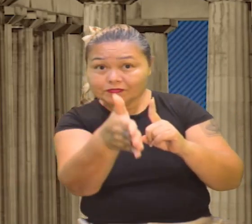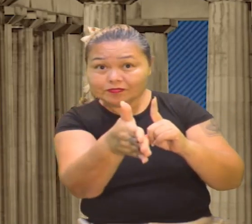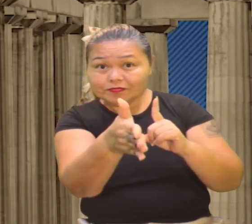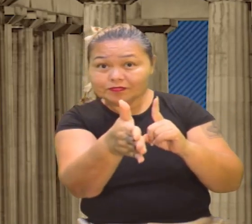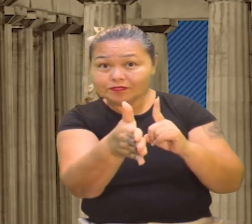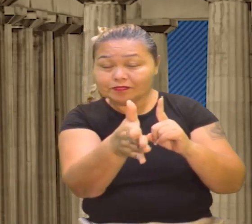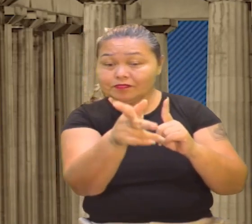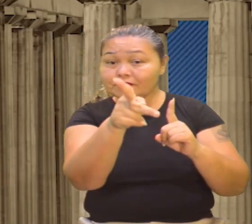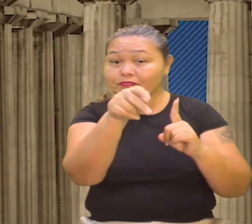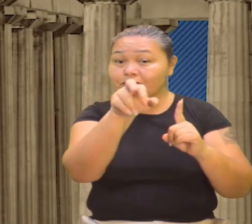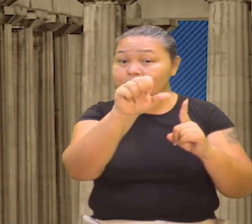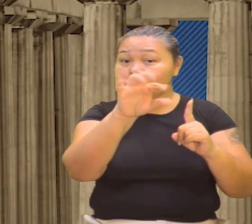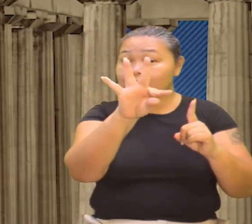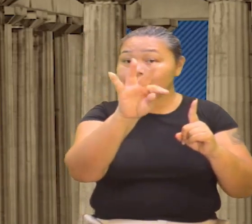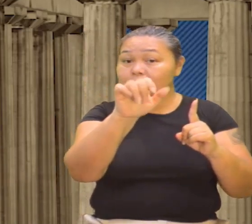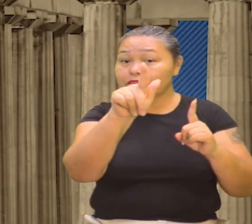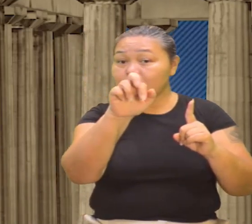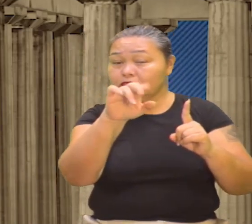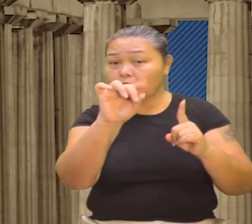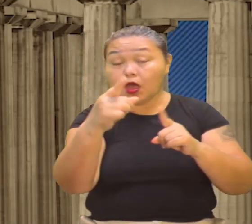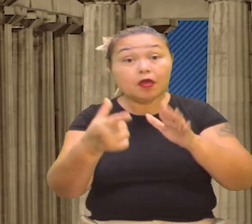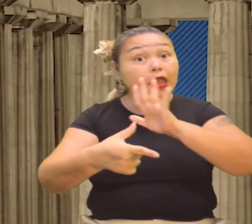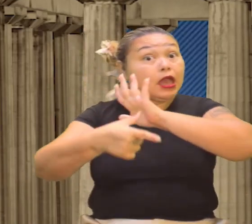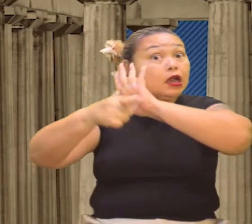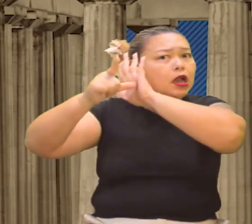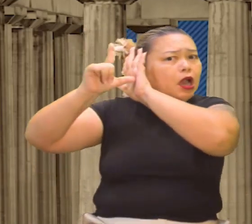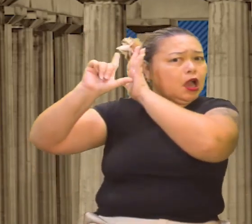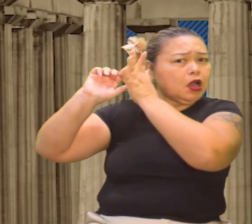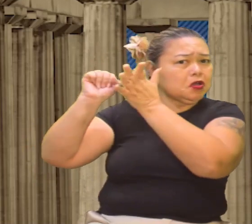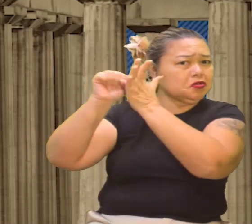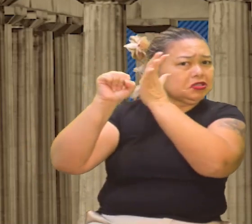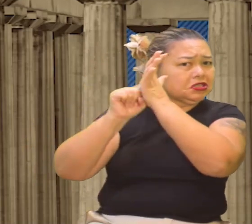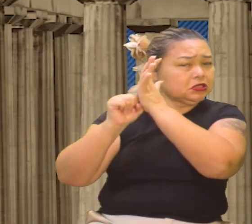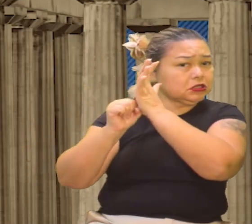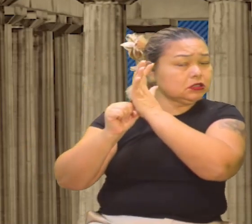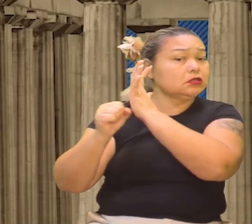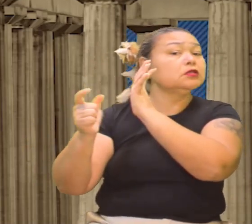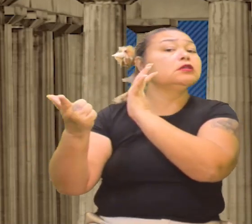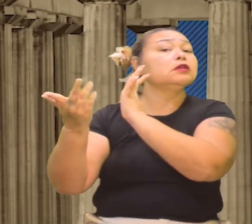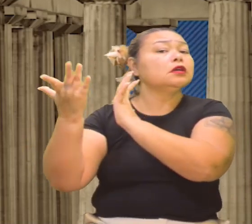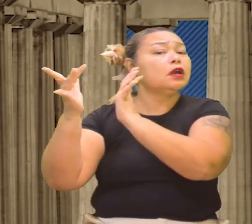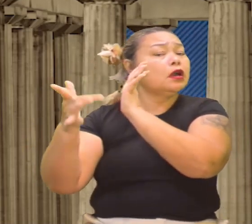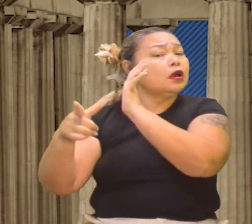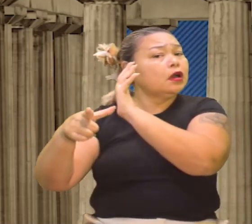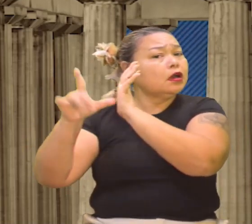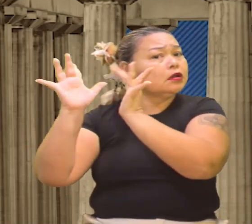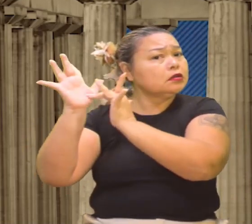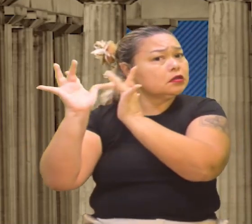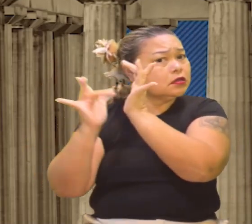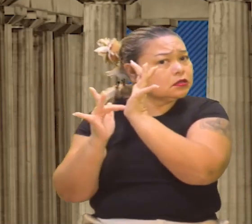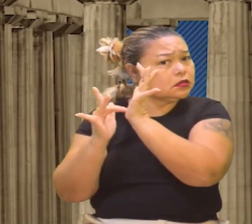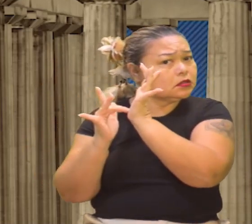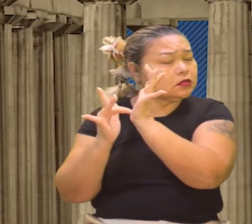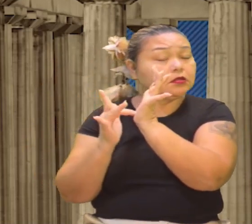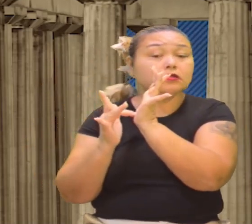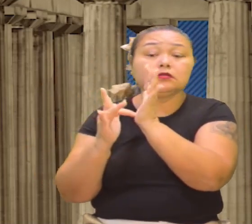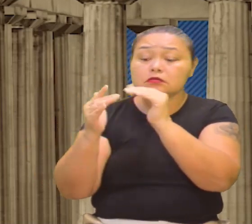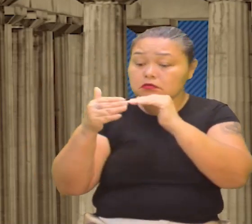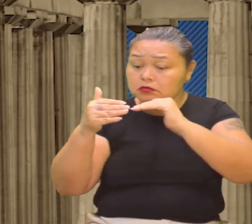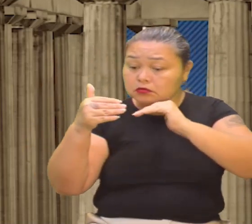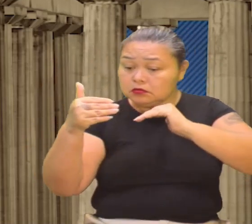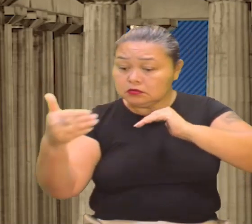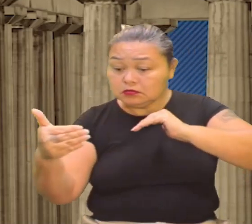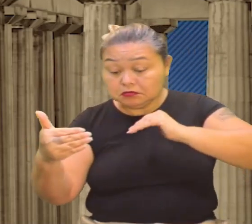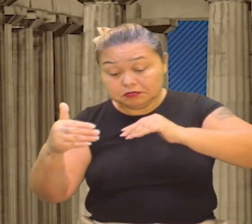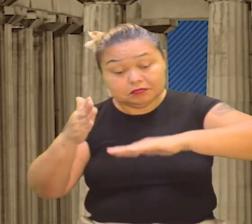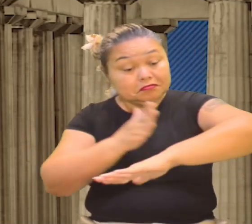e protágoras, ele é bem antes, um século antes de Cristo. Isso nós estamos falando já no período do